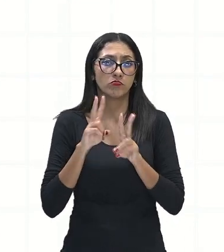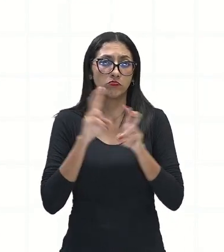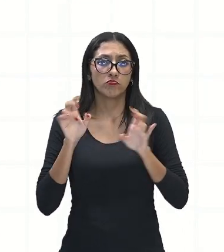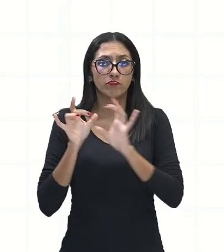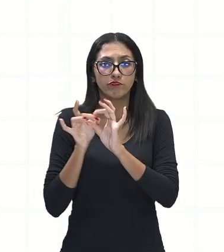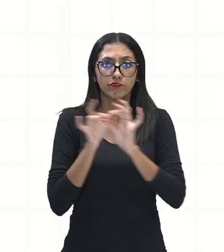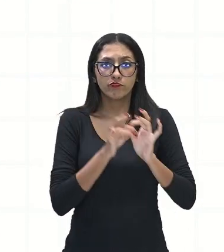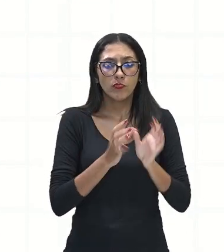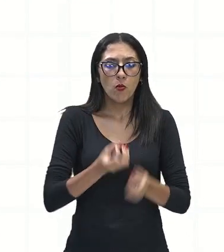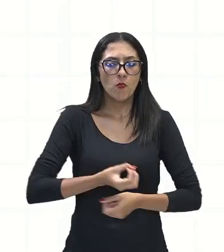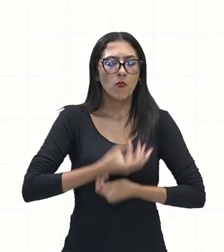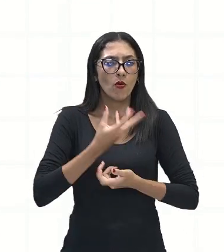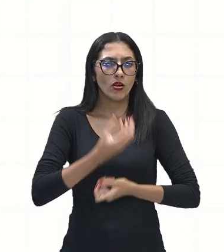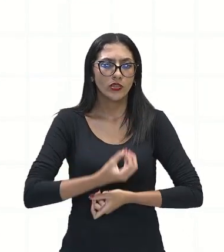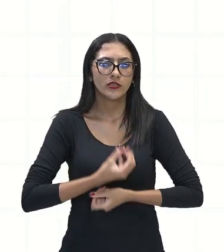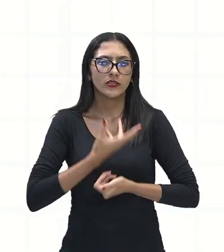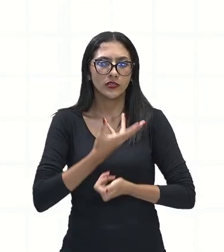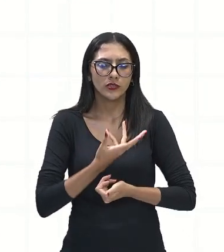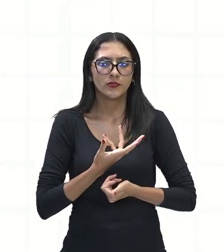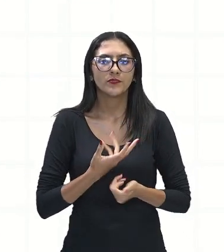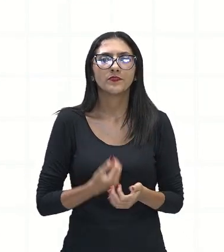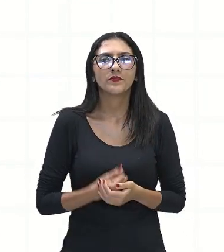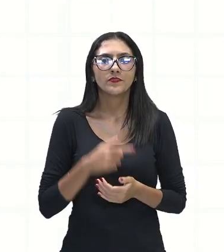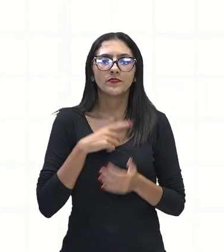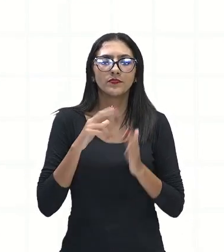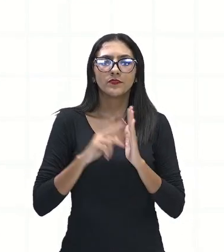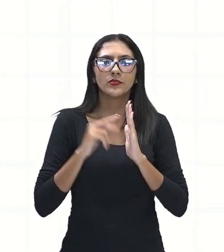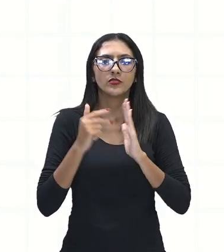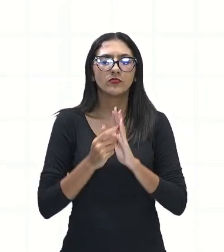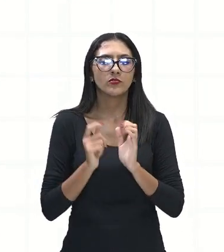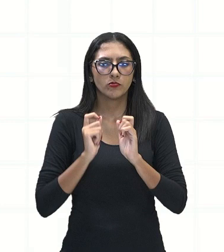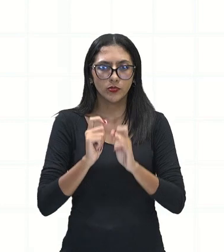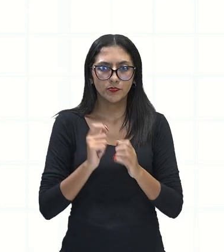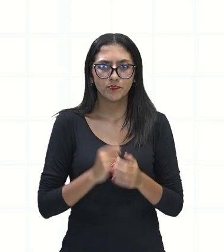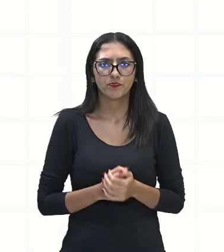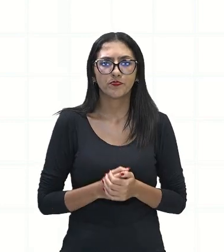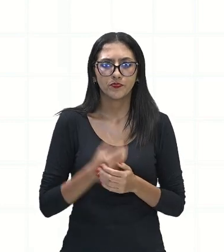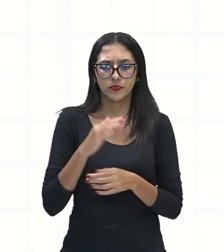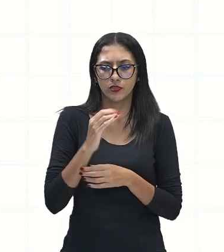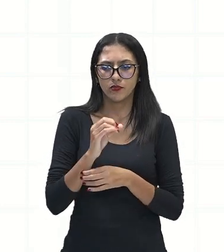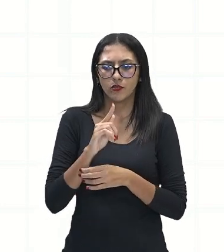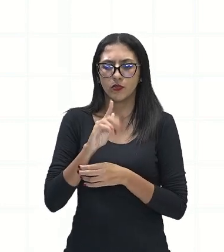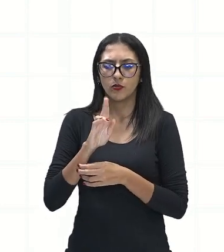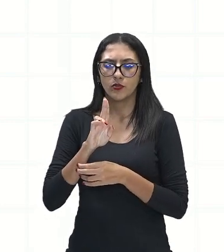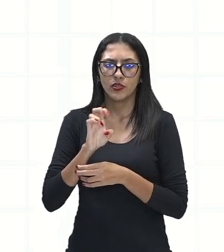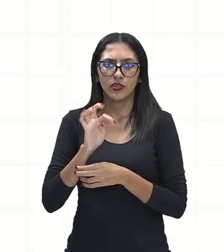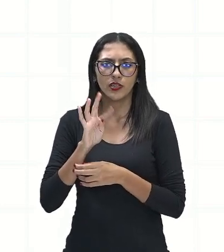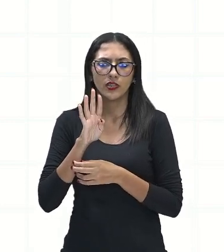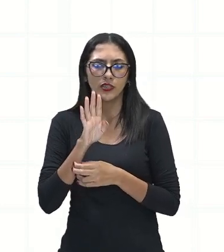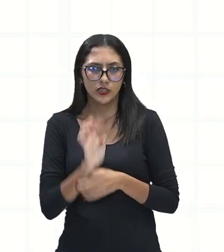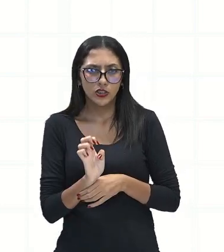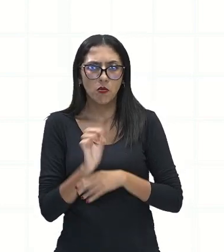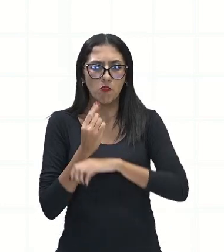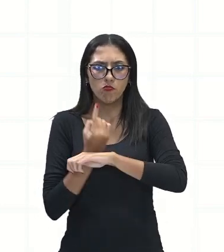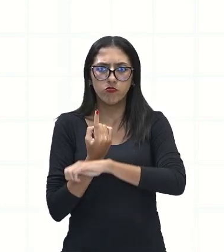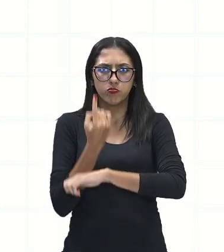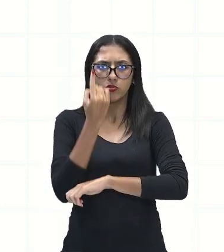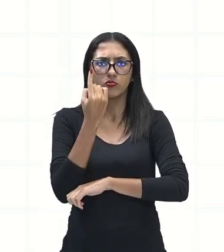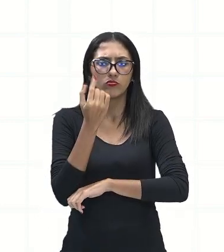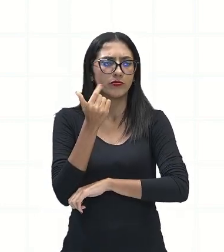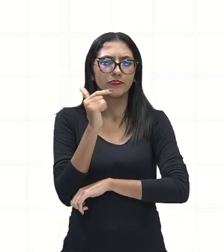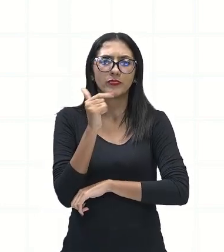Então, ela diz, enquanto não tem foguetes para ir à lua, os meninos deslizam de patinete pelas calçadas.